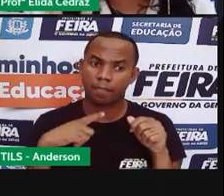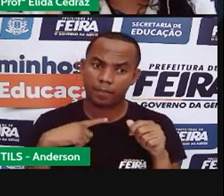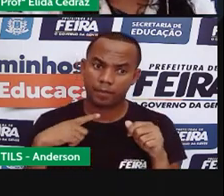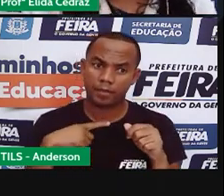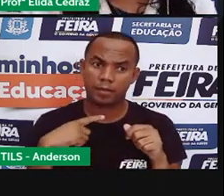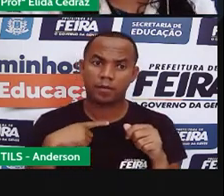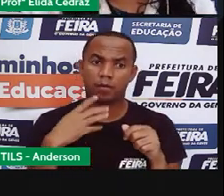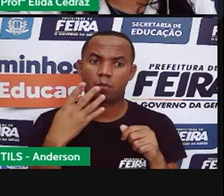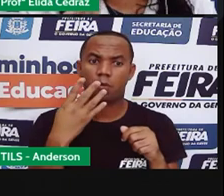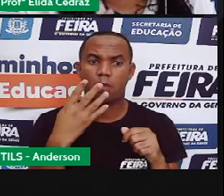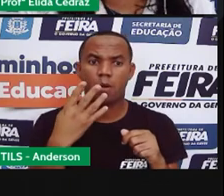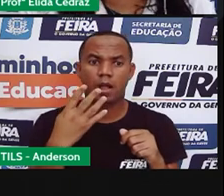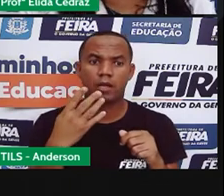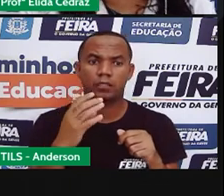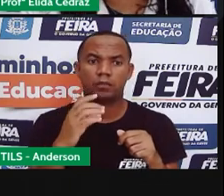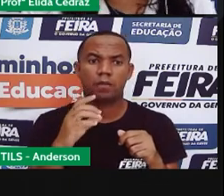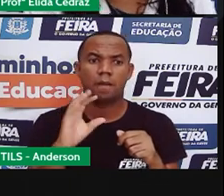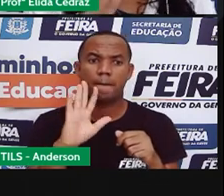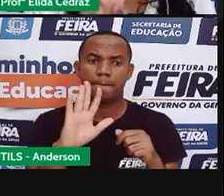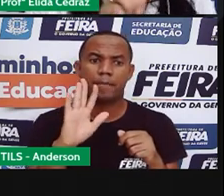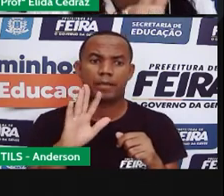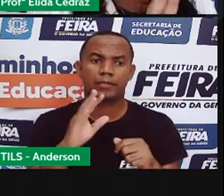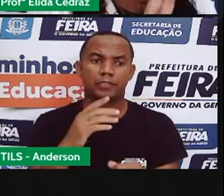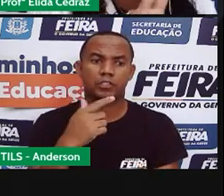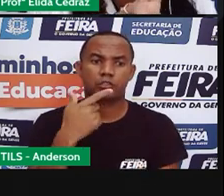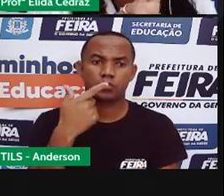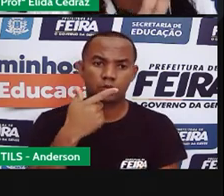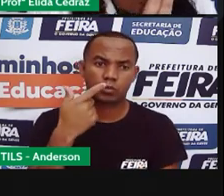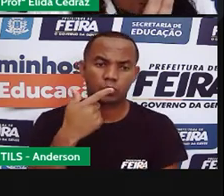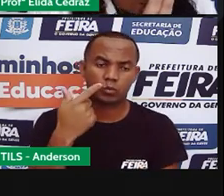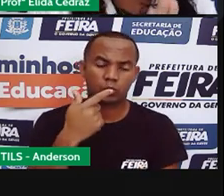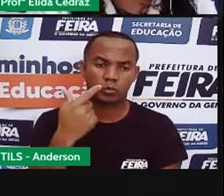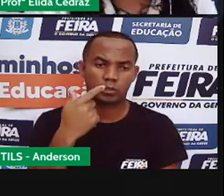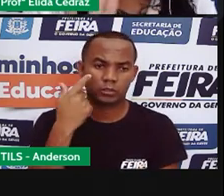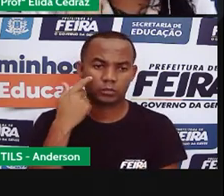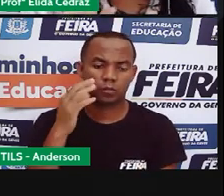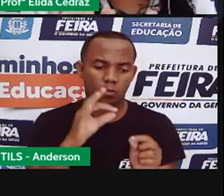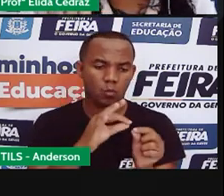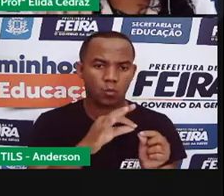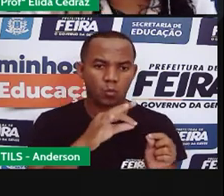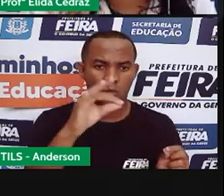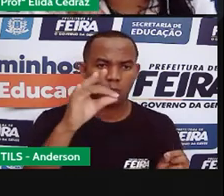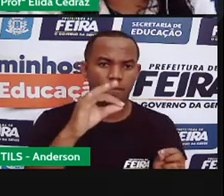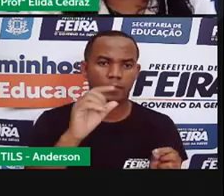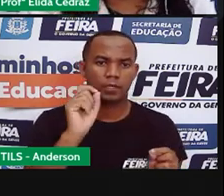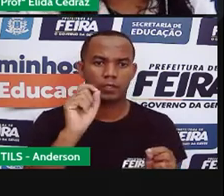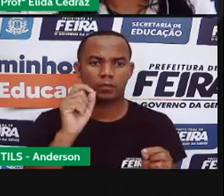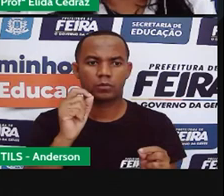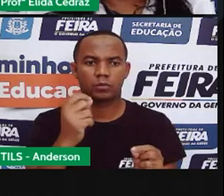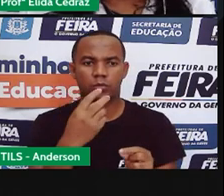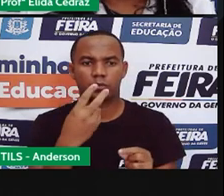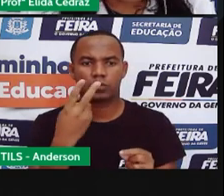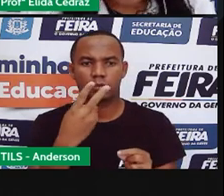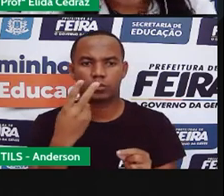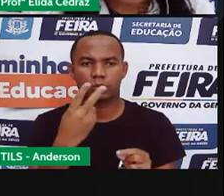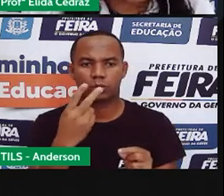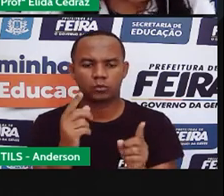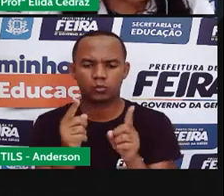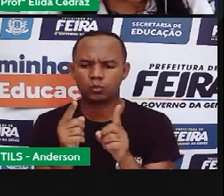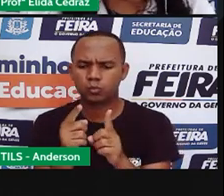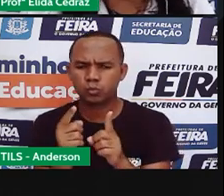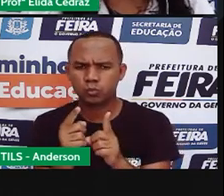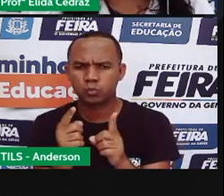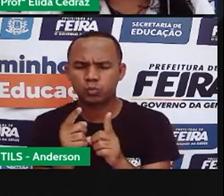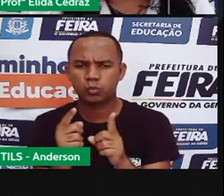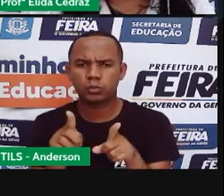lados terão dois lados dois compridos e dois curtos